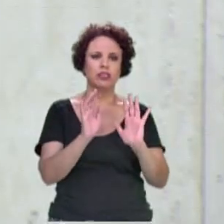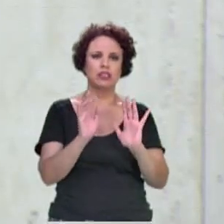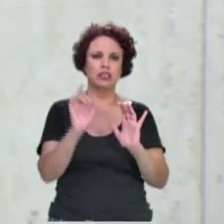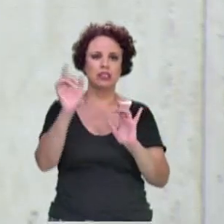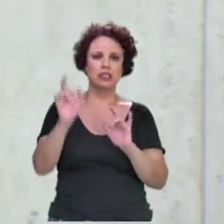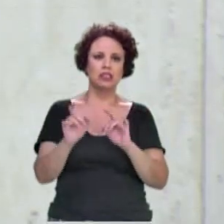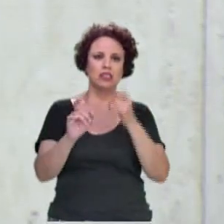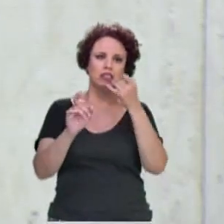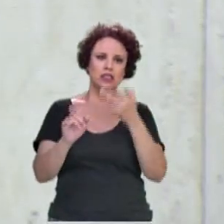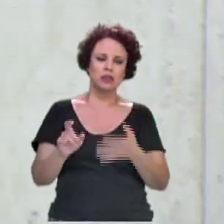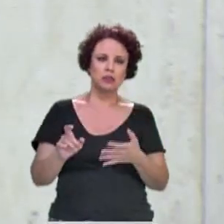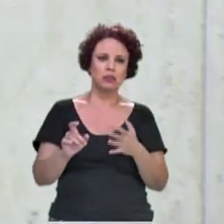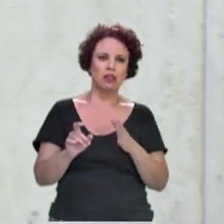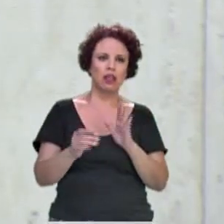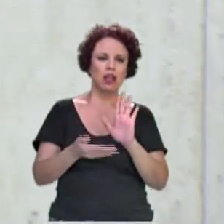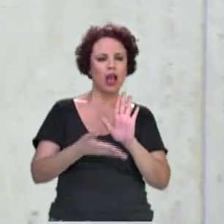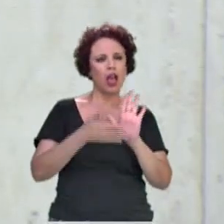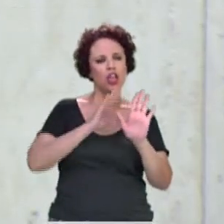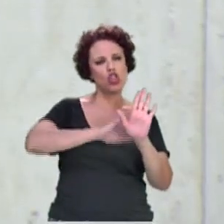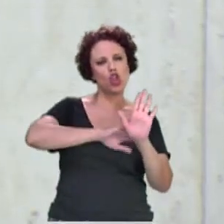colocar um viés ideológico nisso,